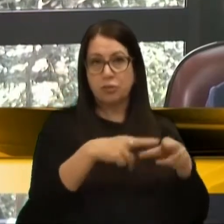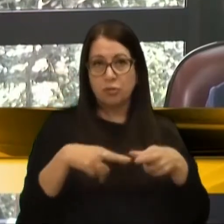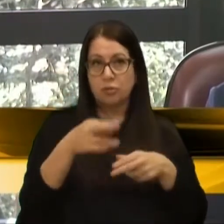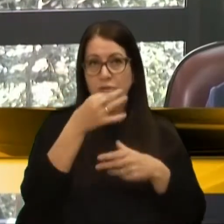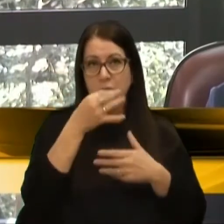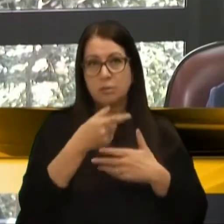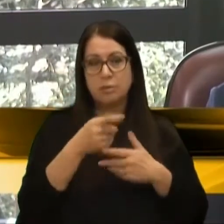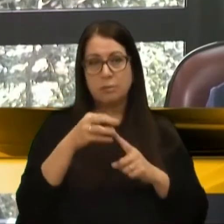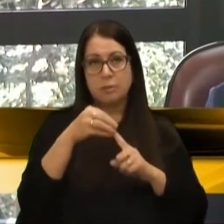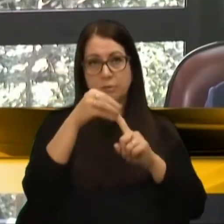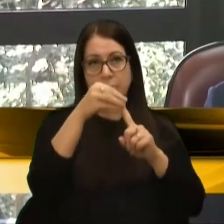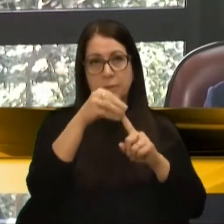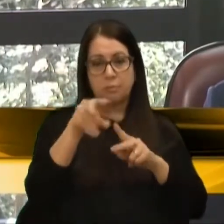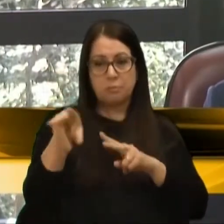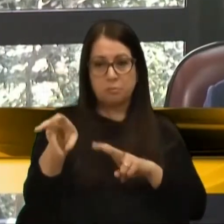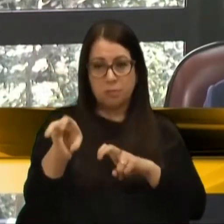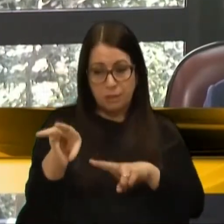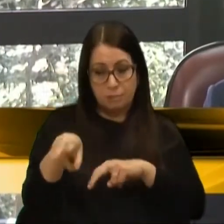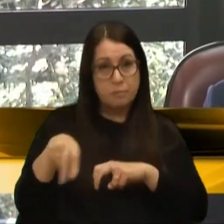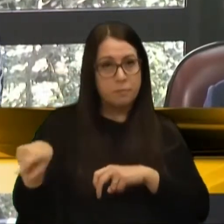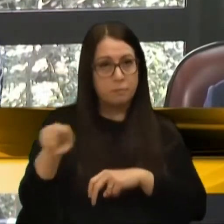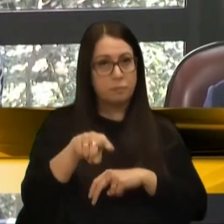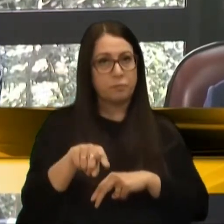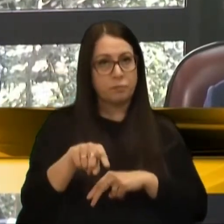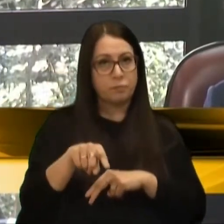Caxias do Sul, principalmente no nosso interior. Lamentável.